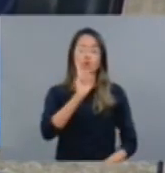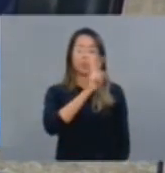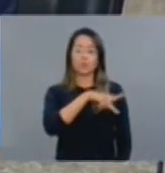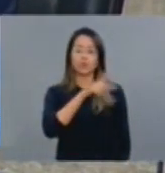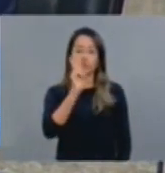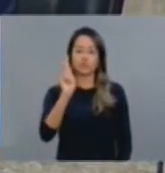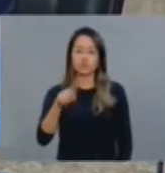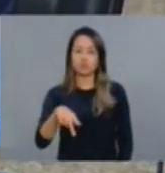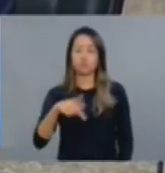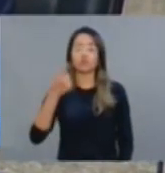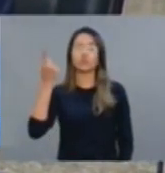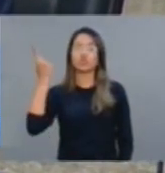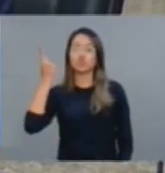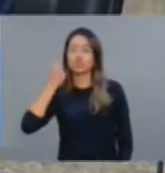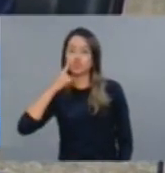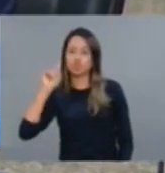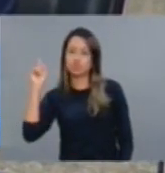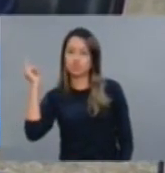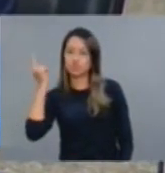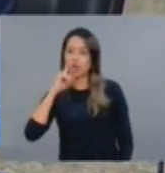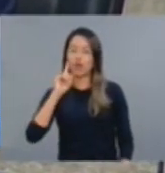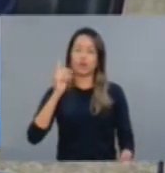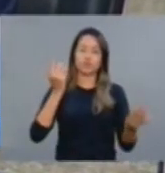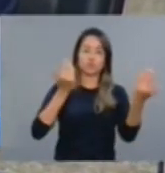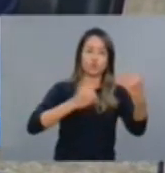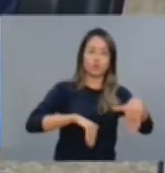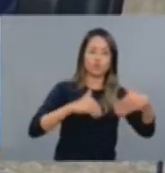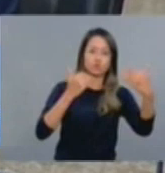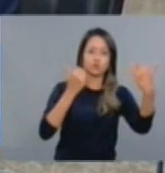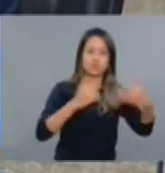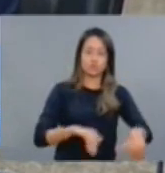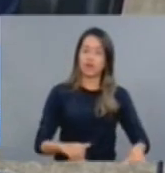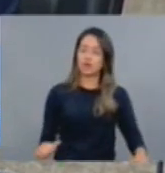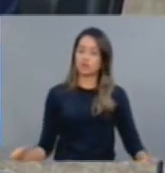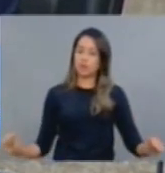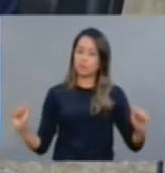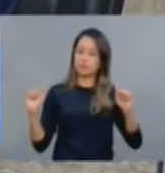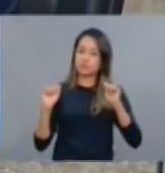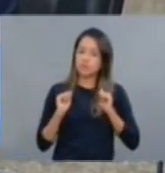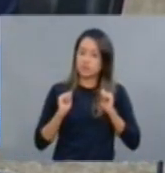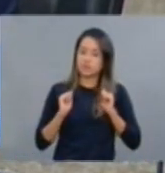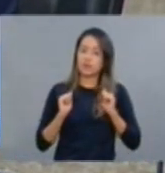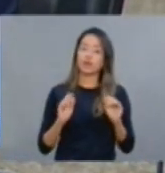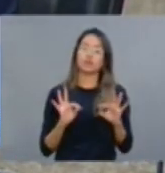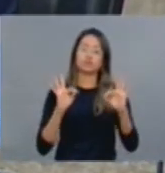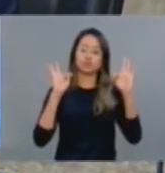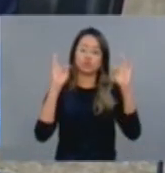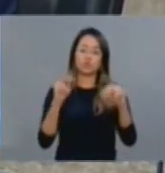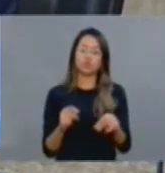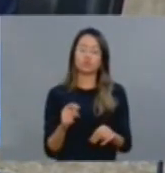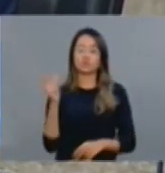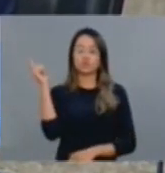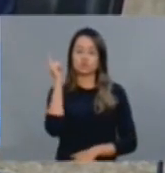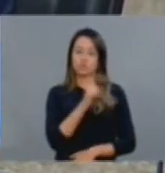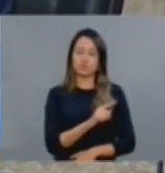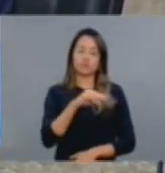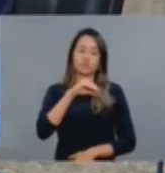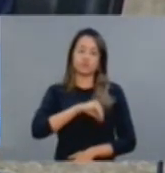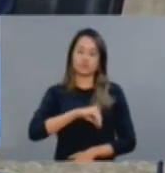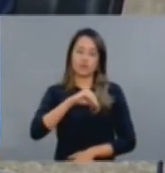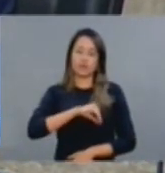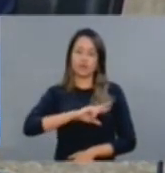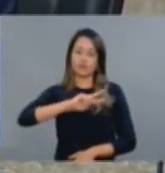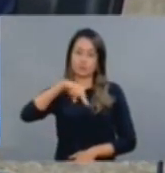fazendo também uma reestruturação na carreira, isso foi uma conquista fundamental em